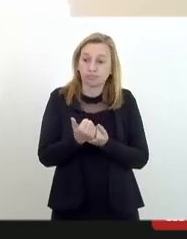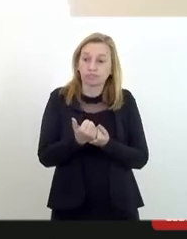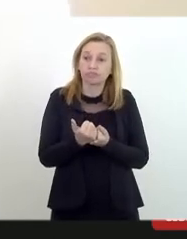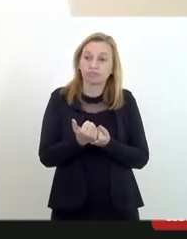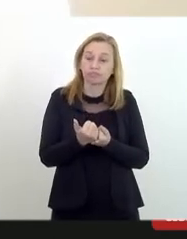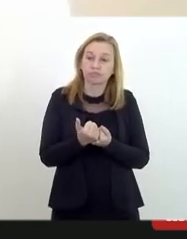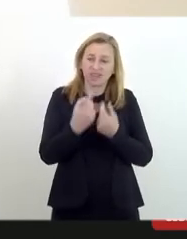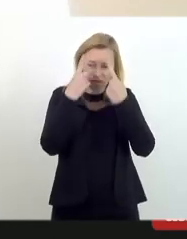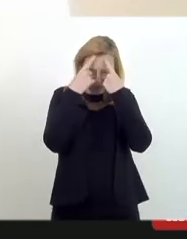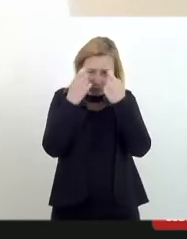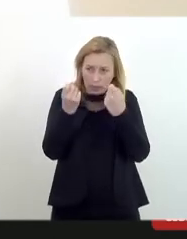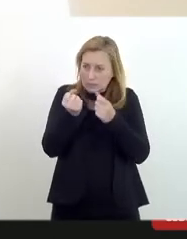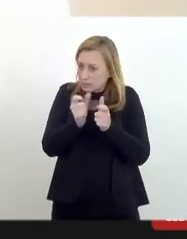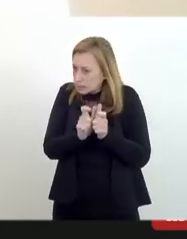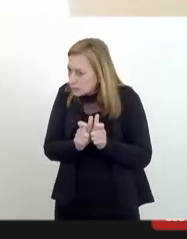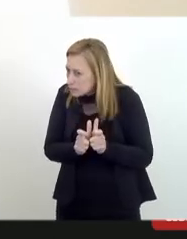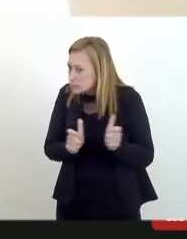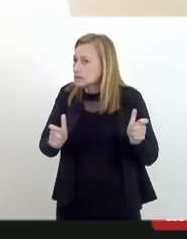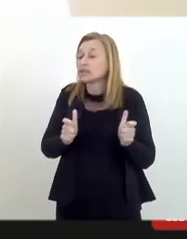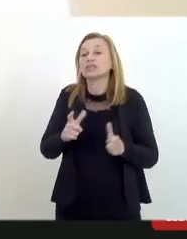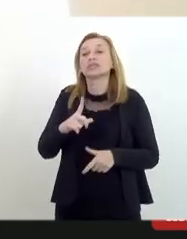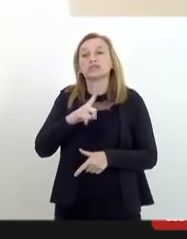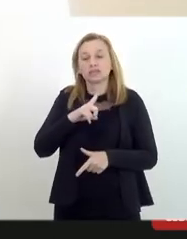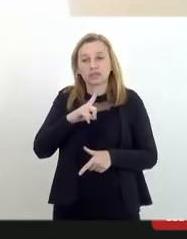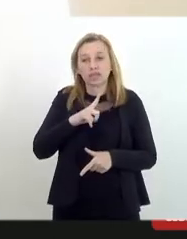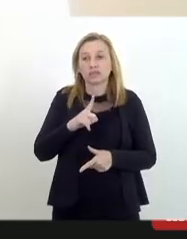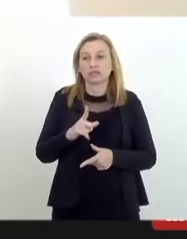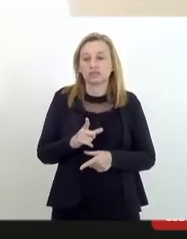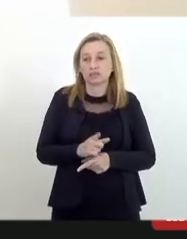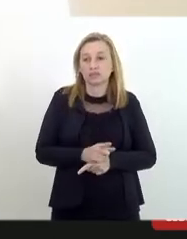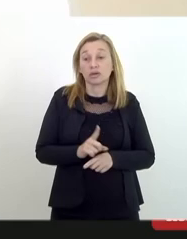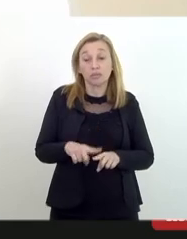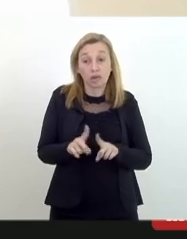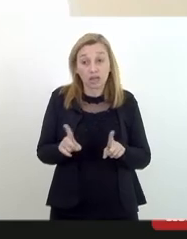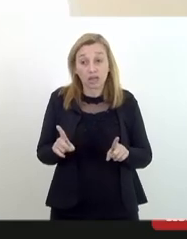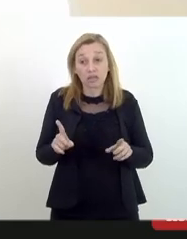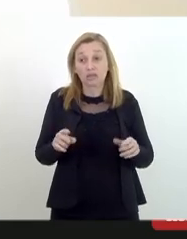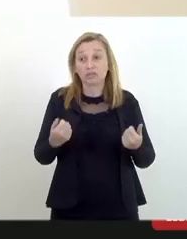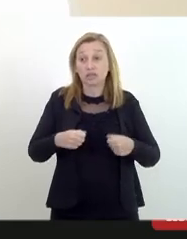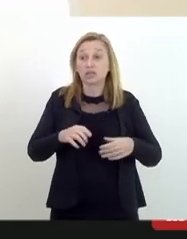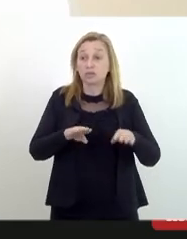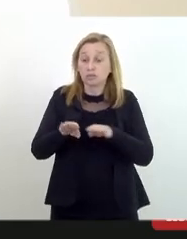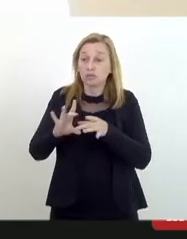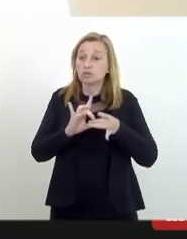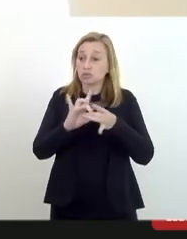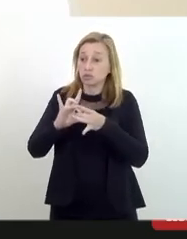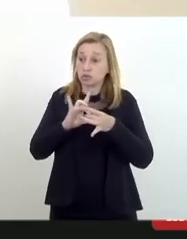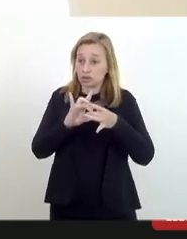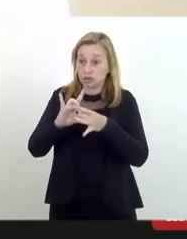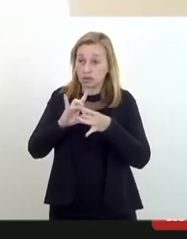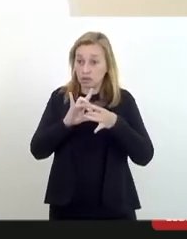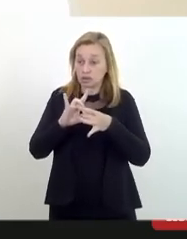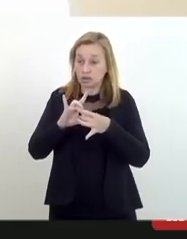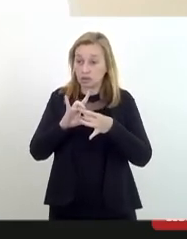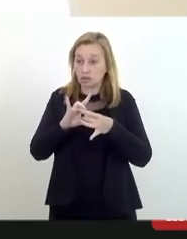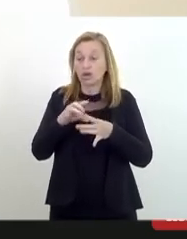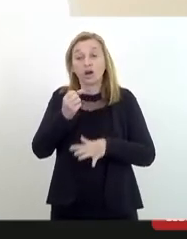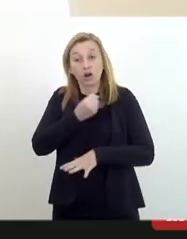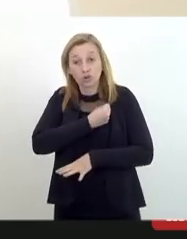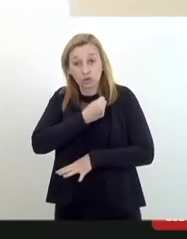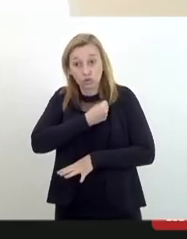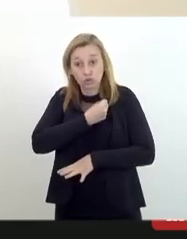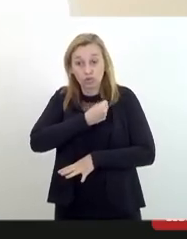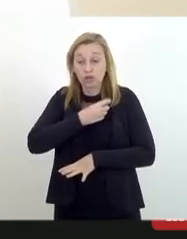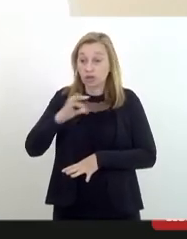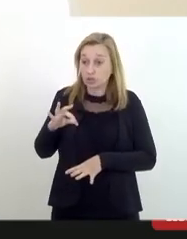virulência e violência dessa agressão mas sim nós nos mantermos unidos atentos aos dados aos números